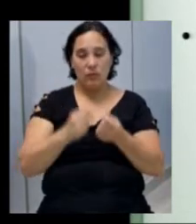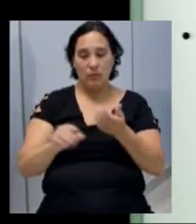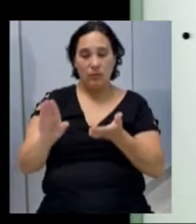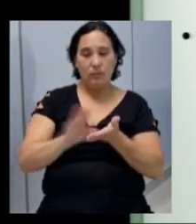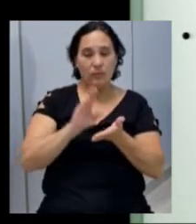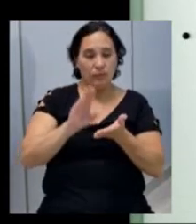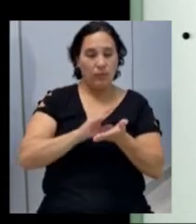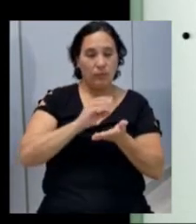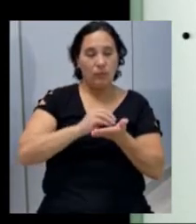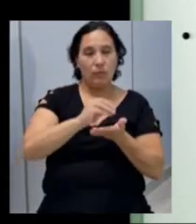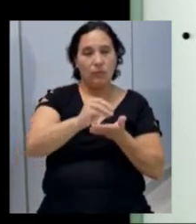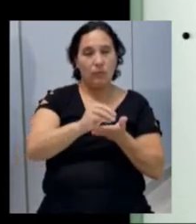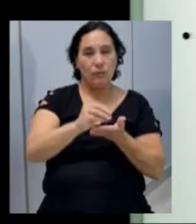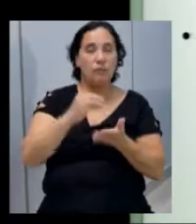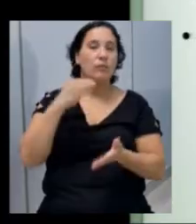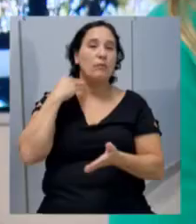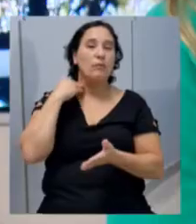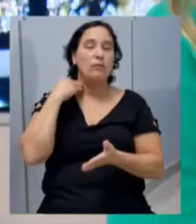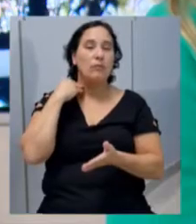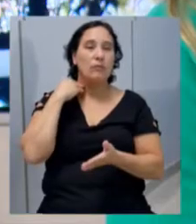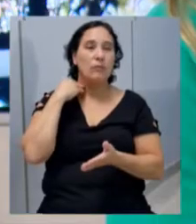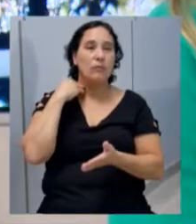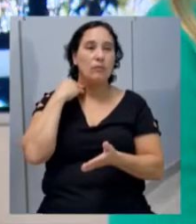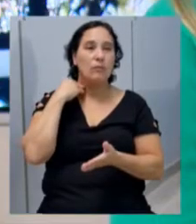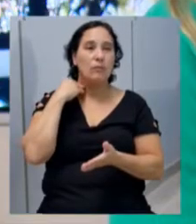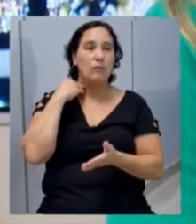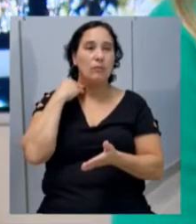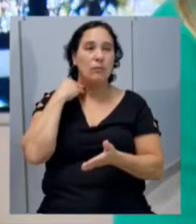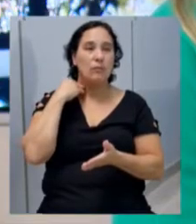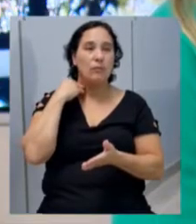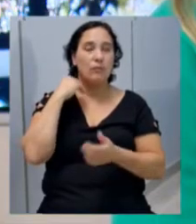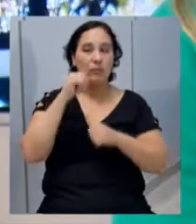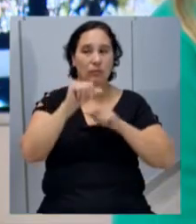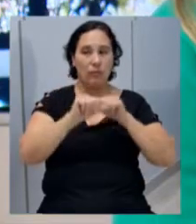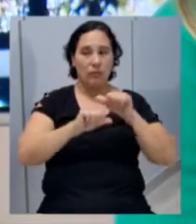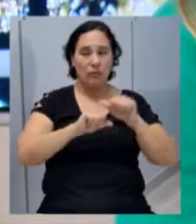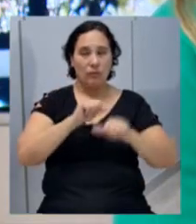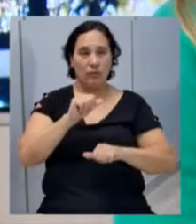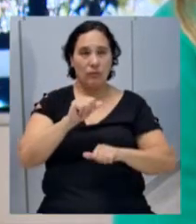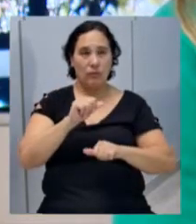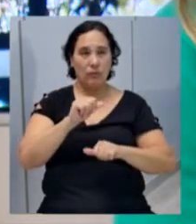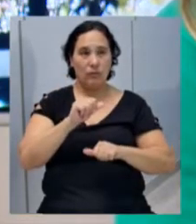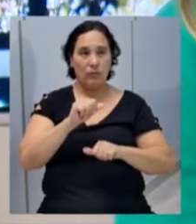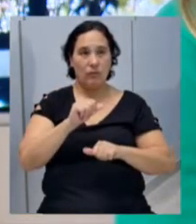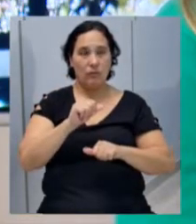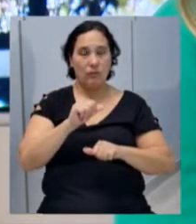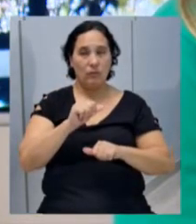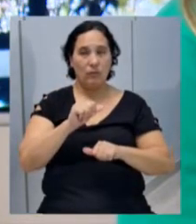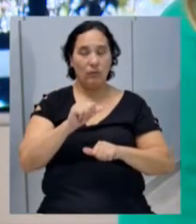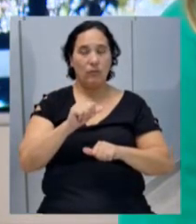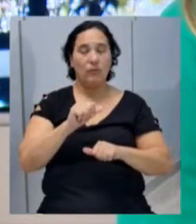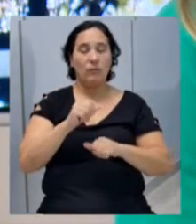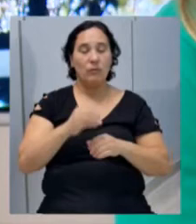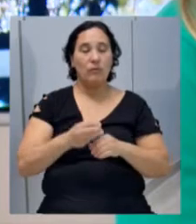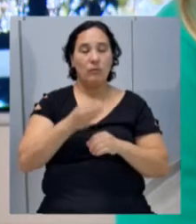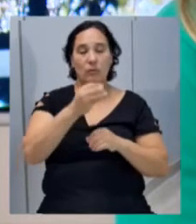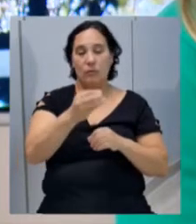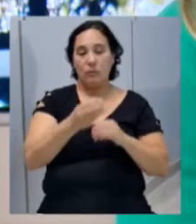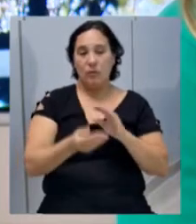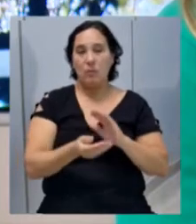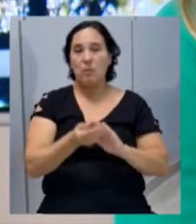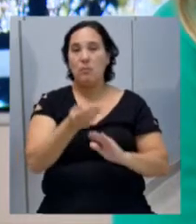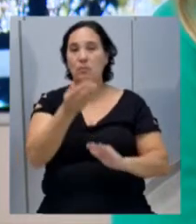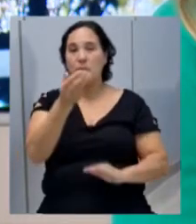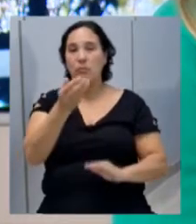investidos nos bancos, eles geram receitas patrimoniais, acrescendo o valor do